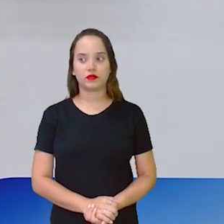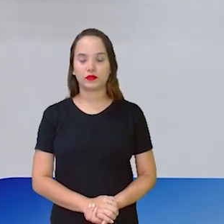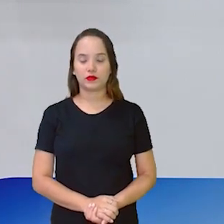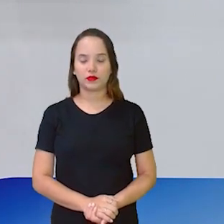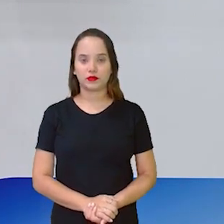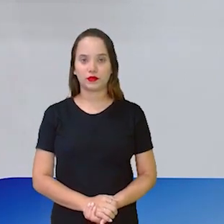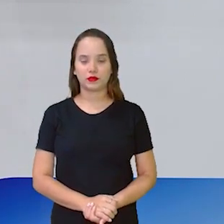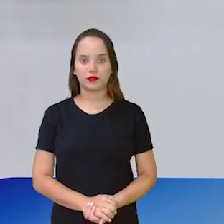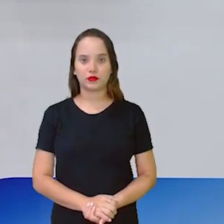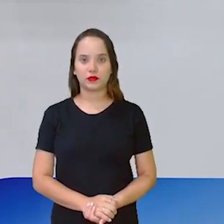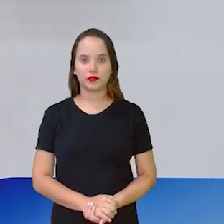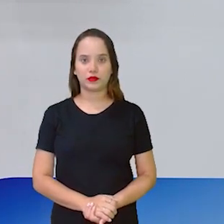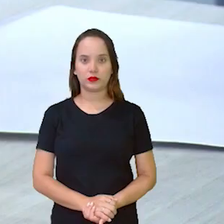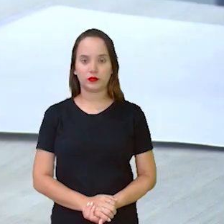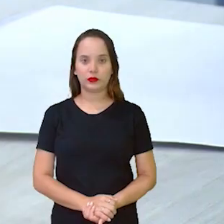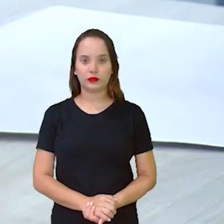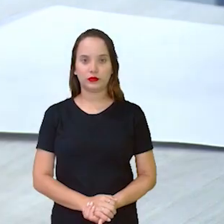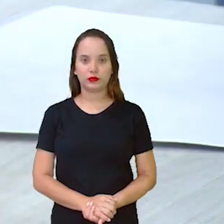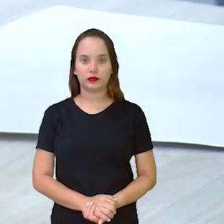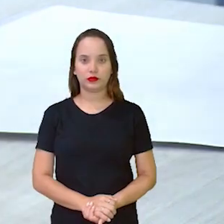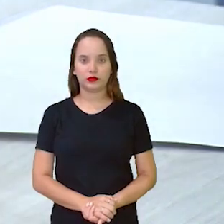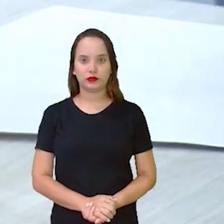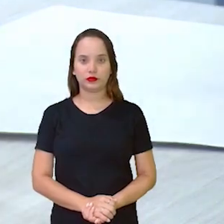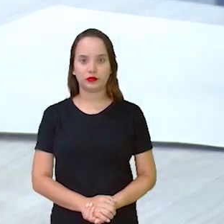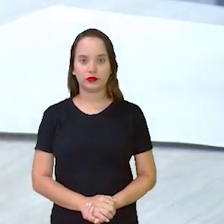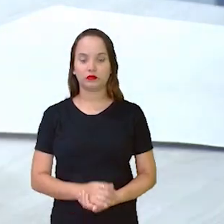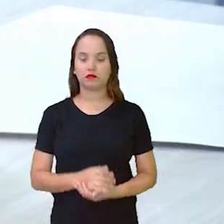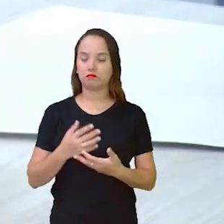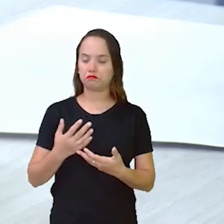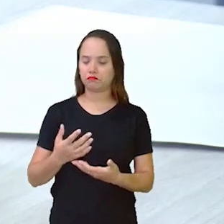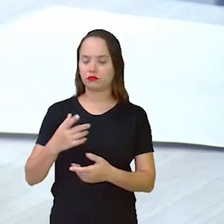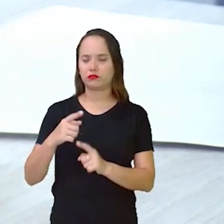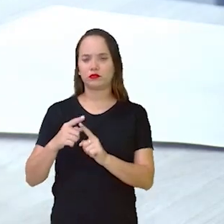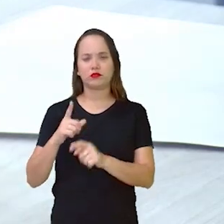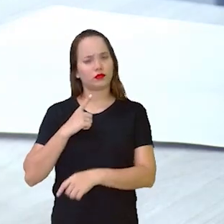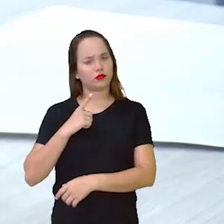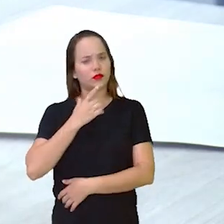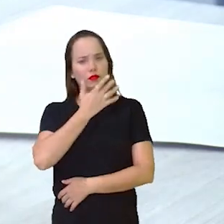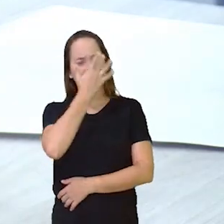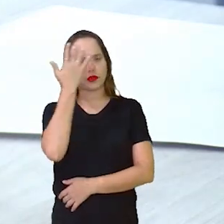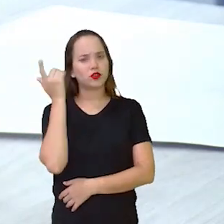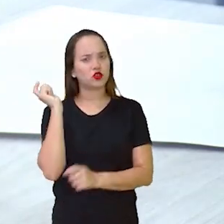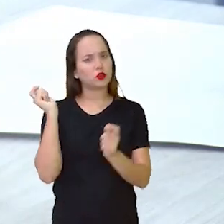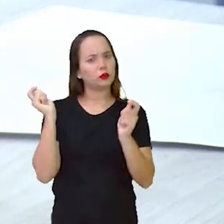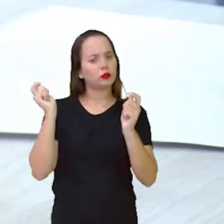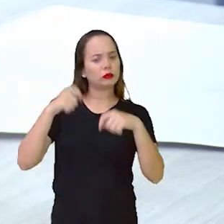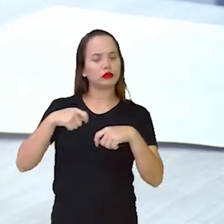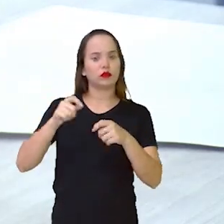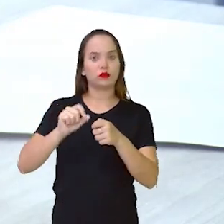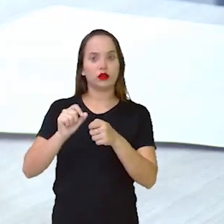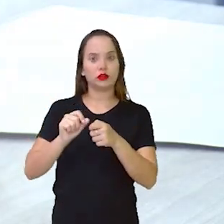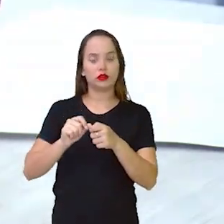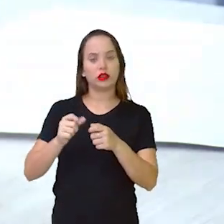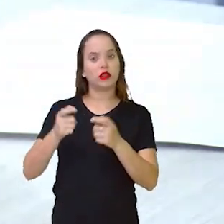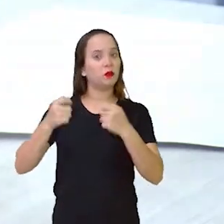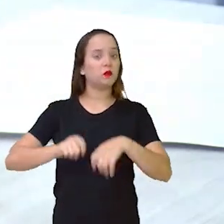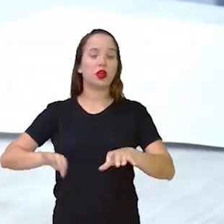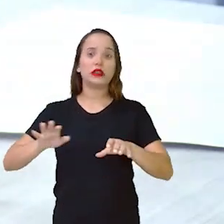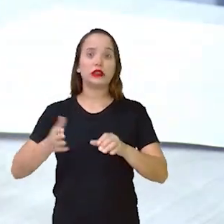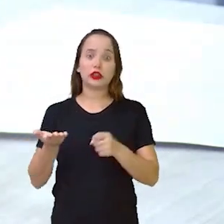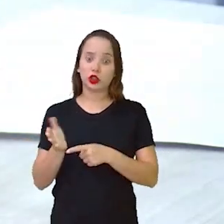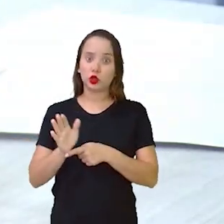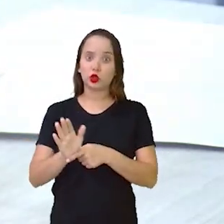Depois a gente tira aqui, ó. A gente que consegue fazer esse estípulo aqui, não precisa nem...